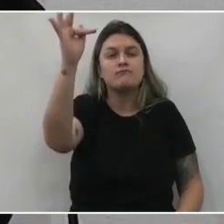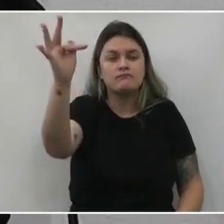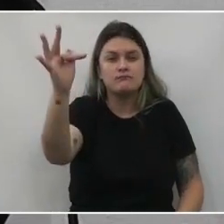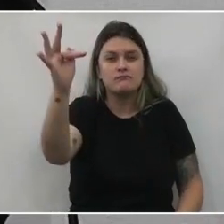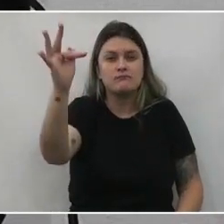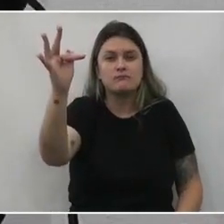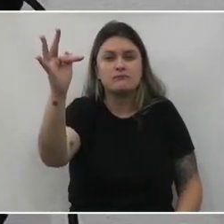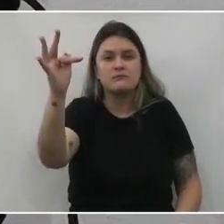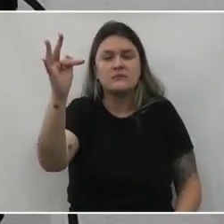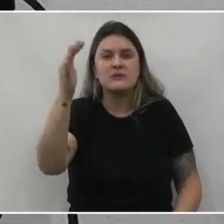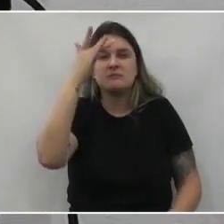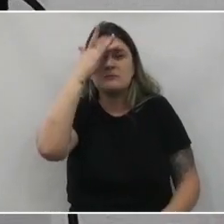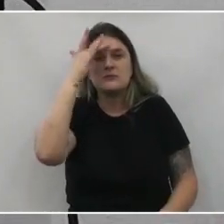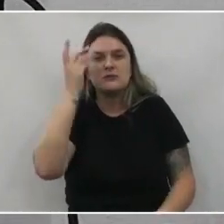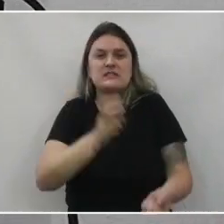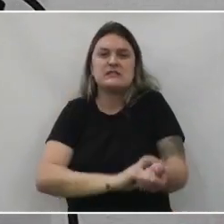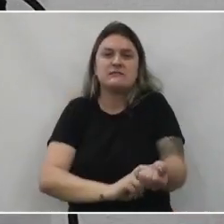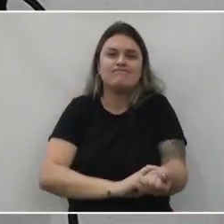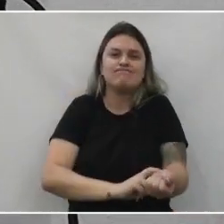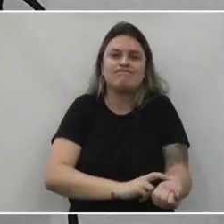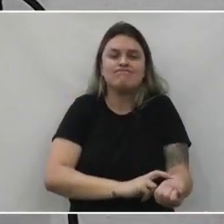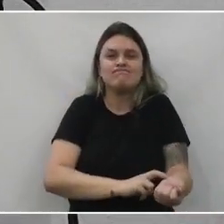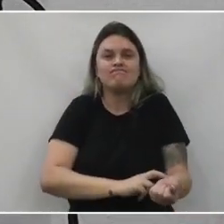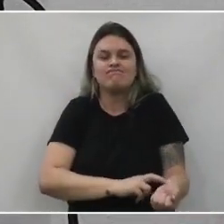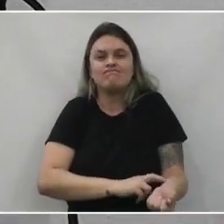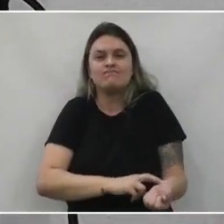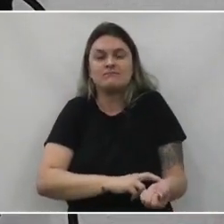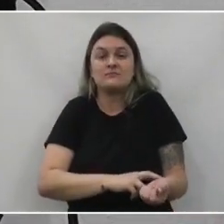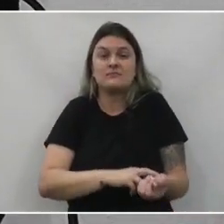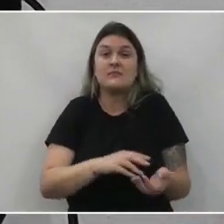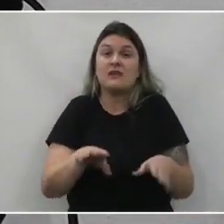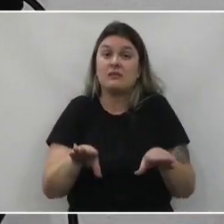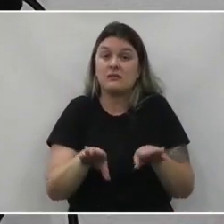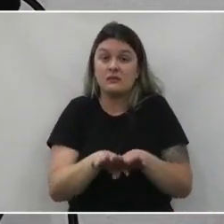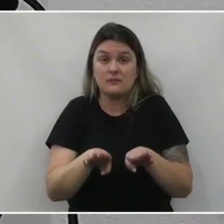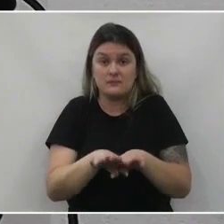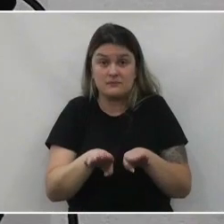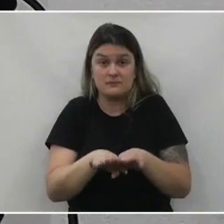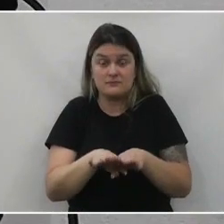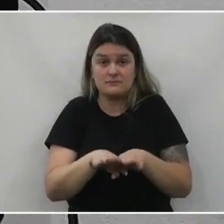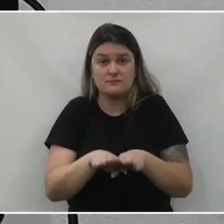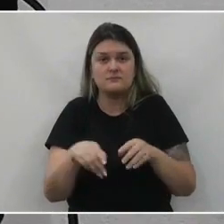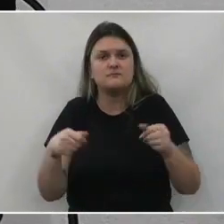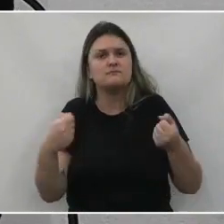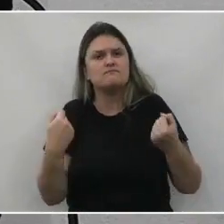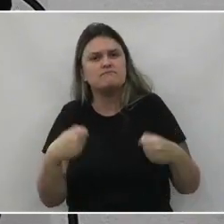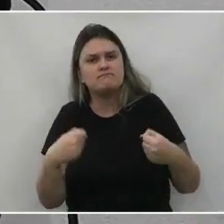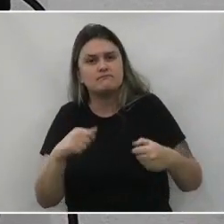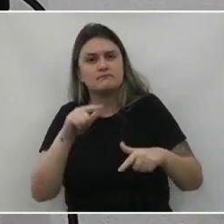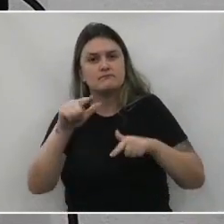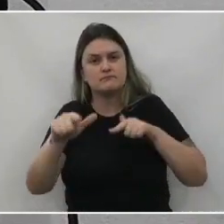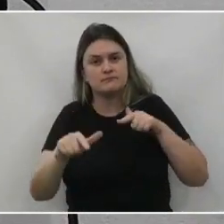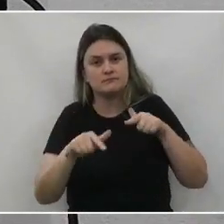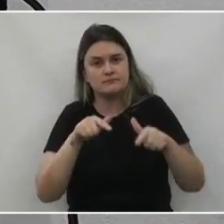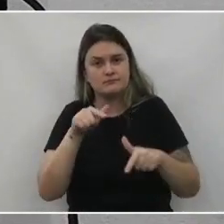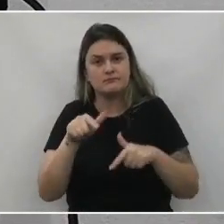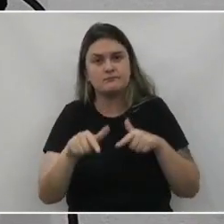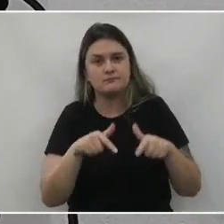o nervosismo no dia a dia e também, ao mesmo tempo, a necessidade do trabalho.